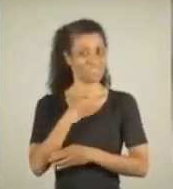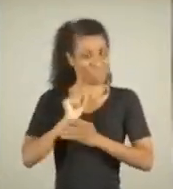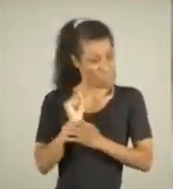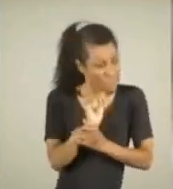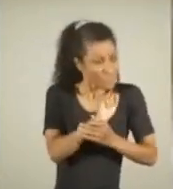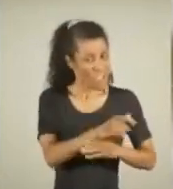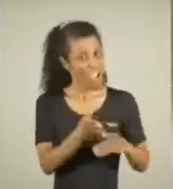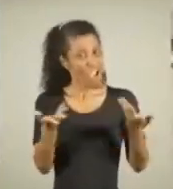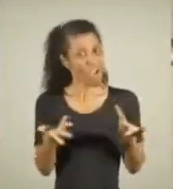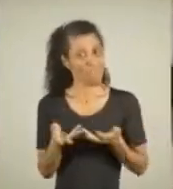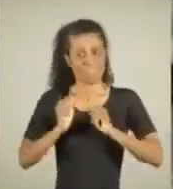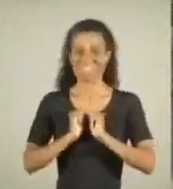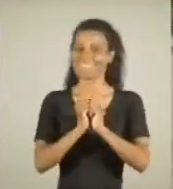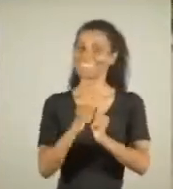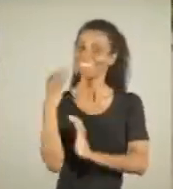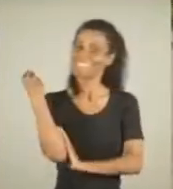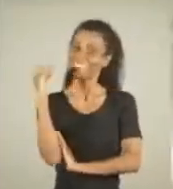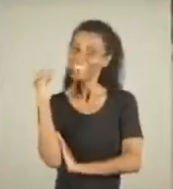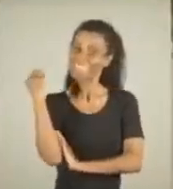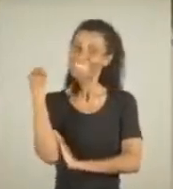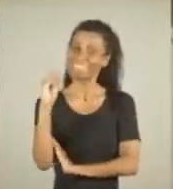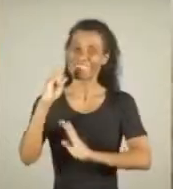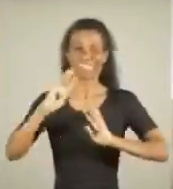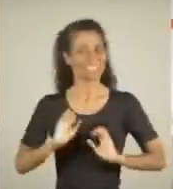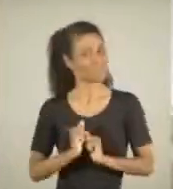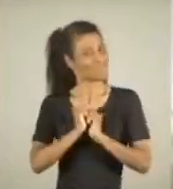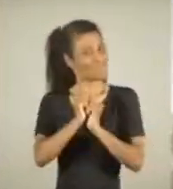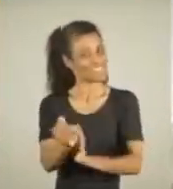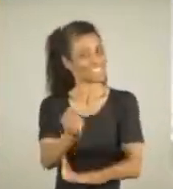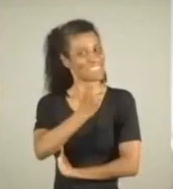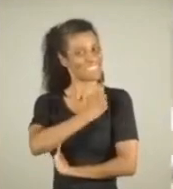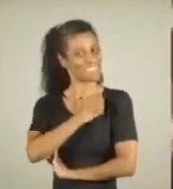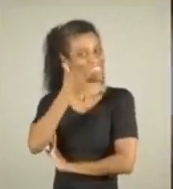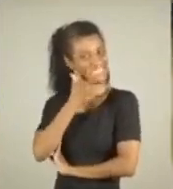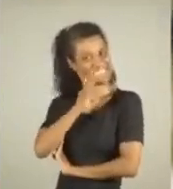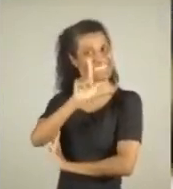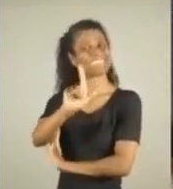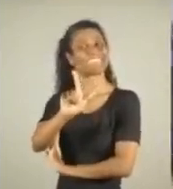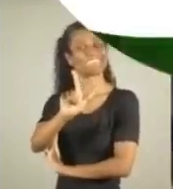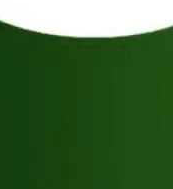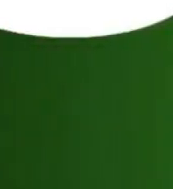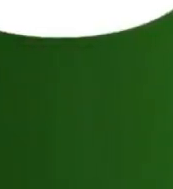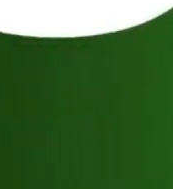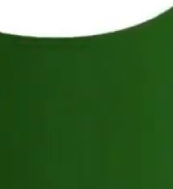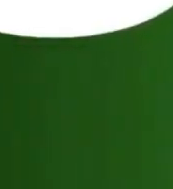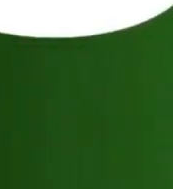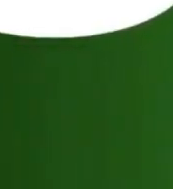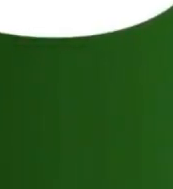não dá mais pra segurar. Tamo junto, Porto Alegre. Tô com Melo pra ganhar.